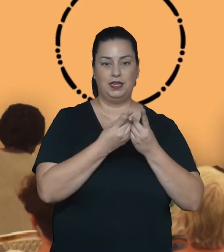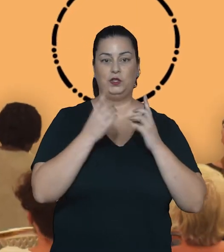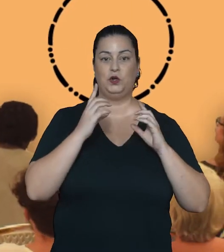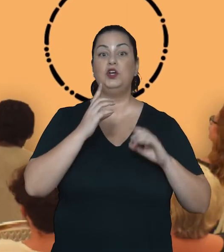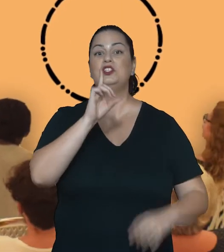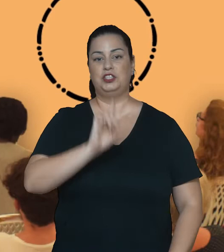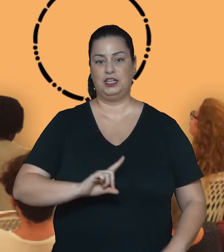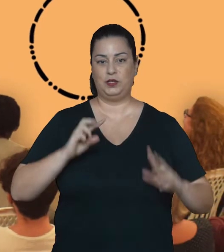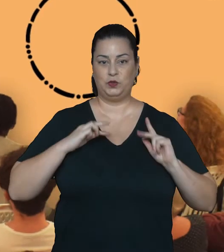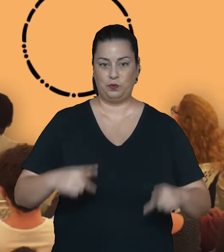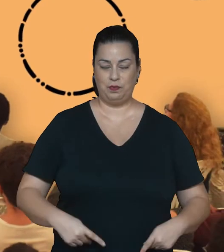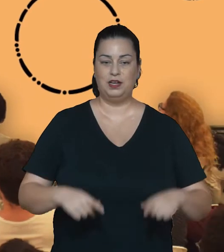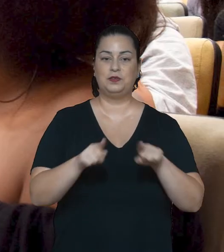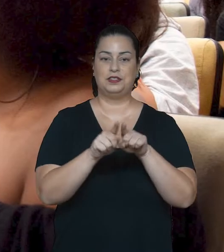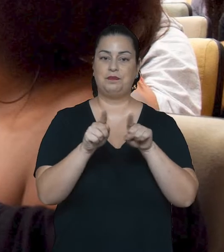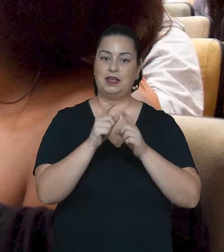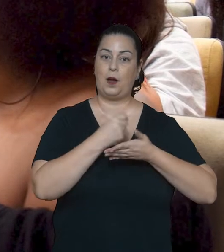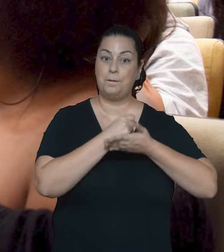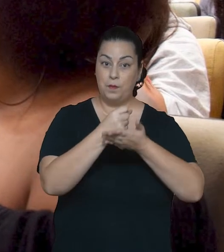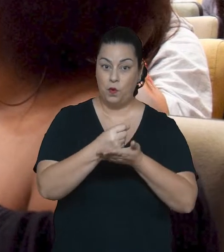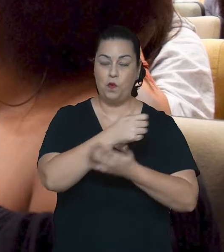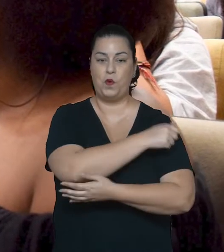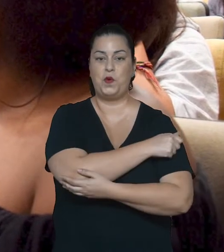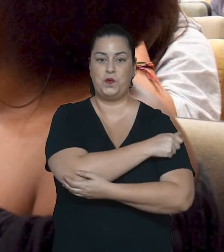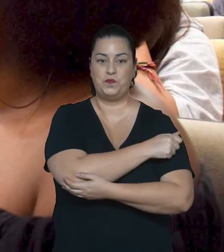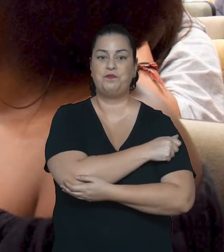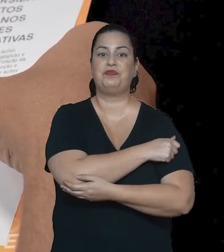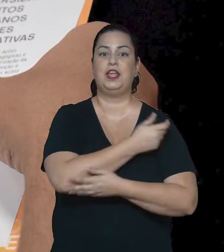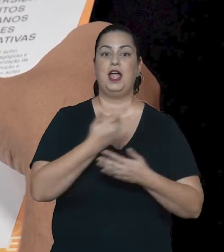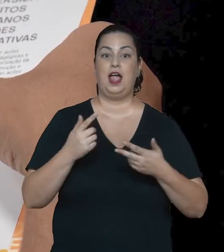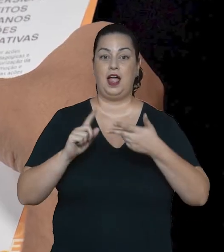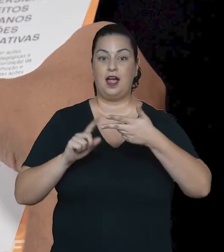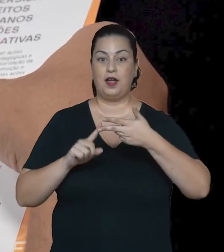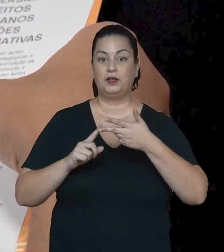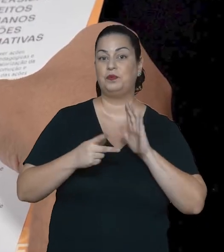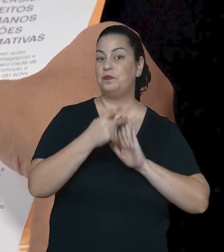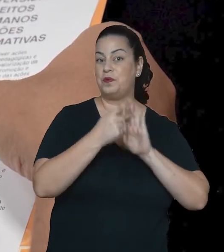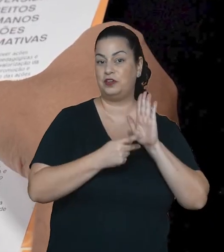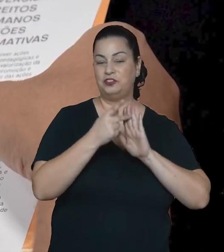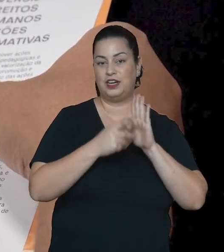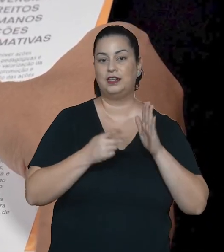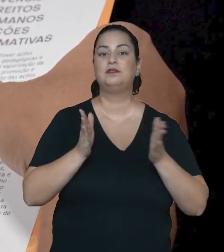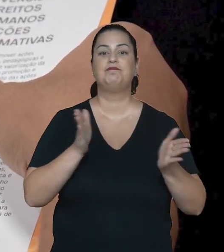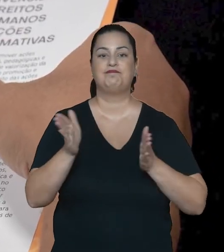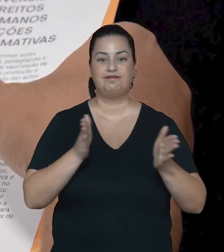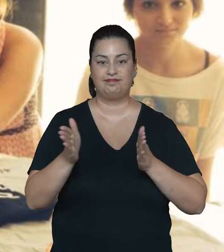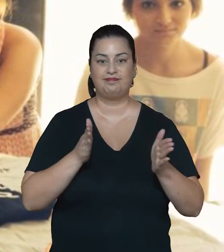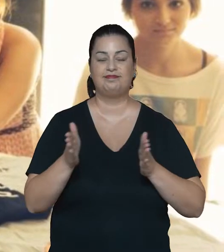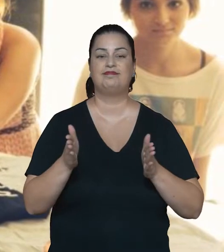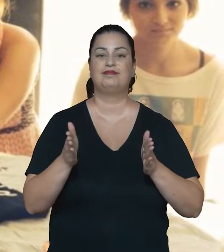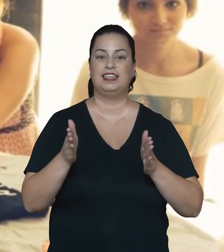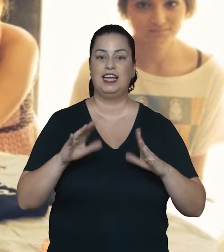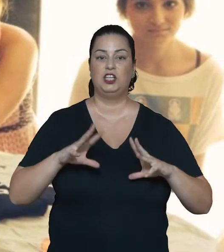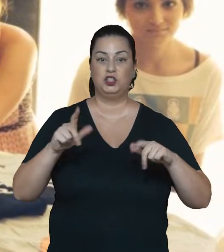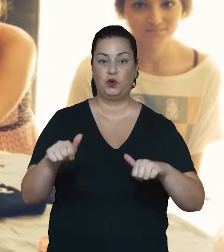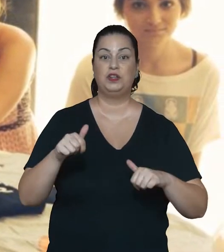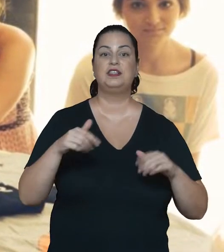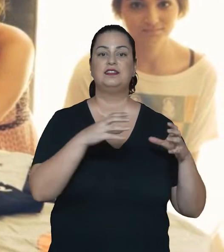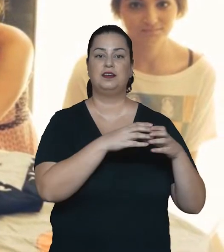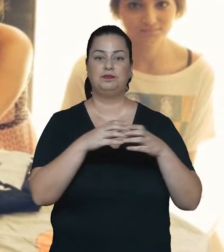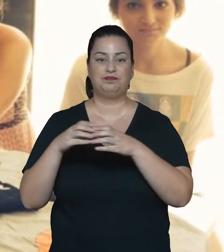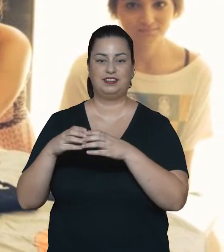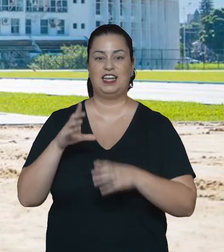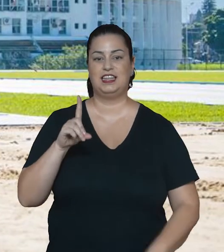direitos humanos e diversidade, com o programa de apoio estudantil, com o programa de acessibilidade, as entidades